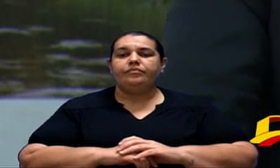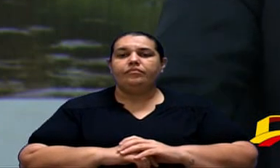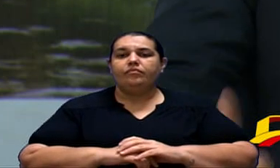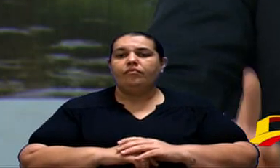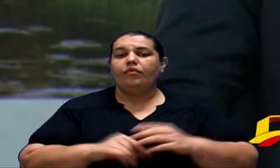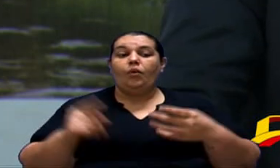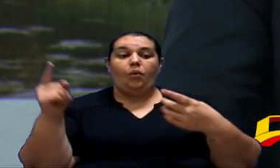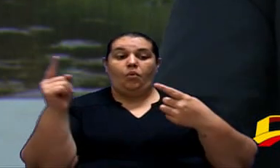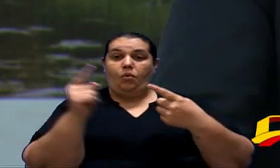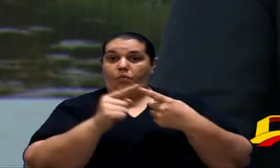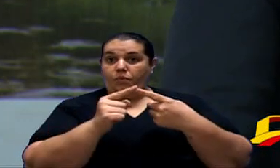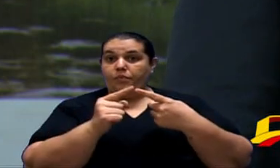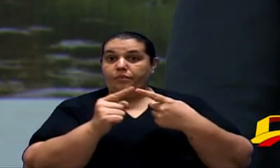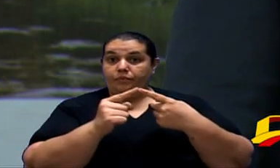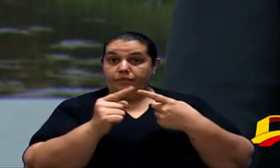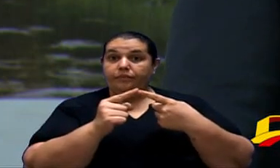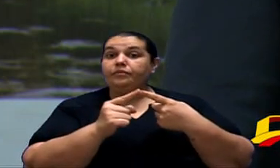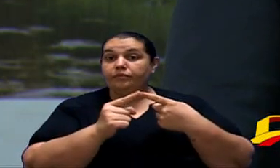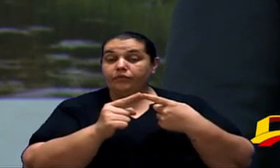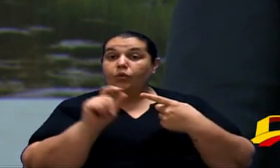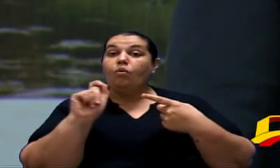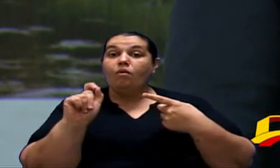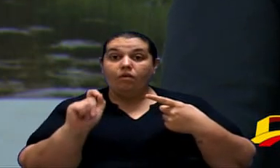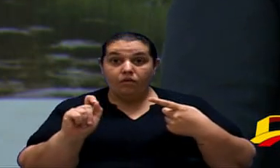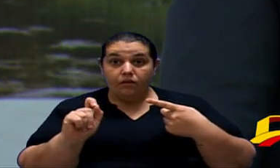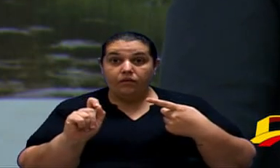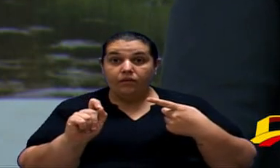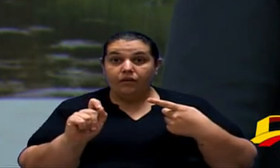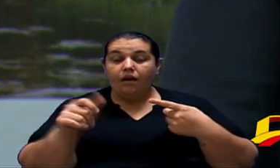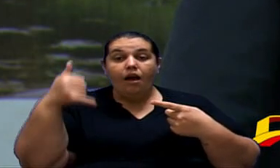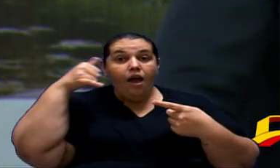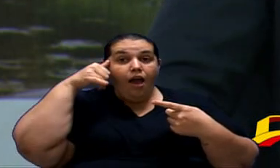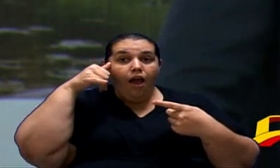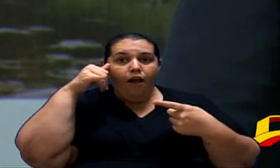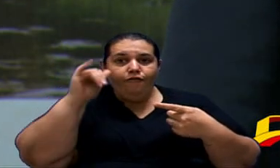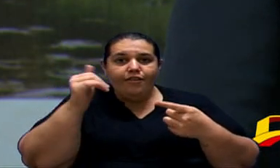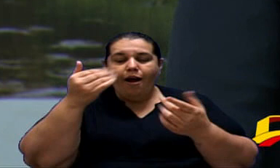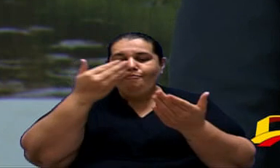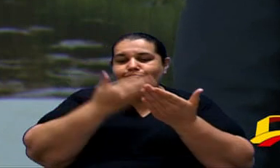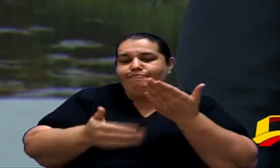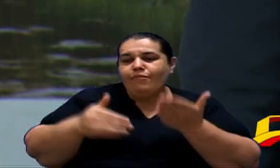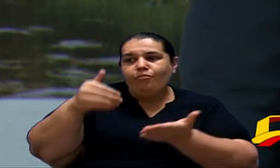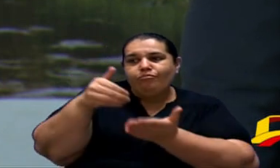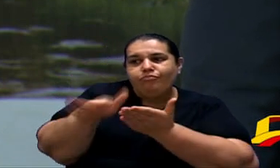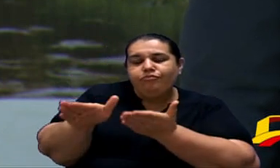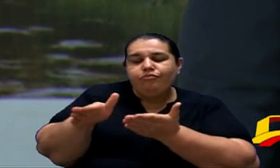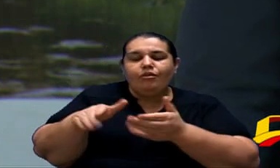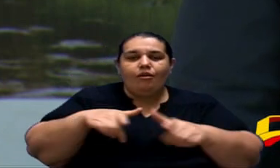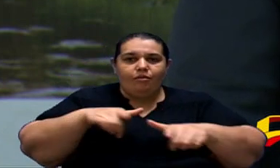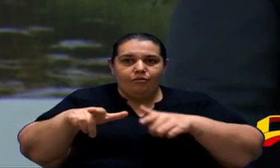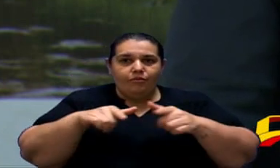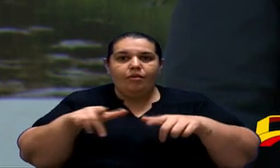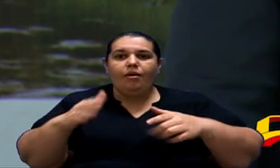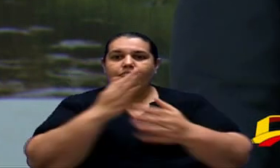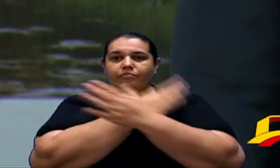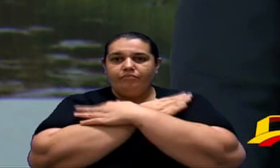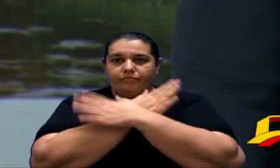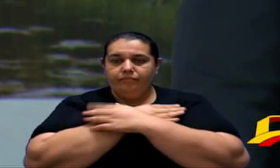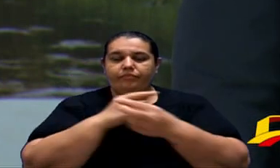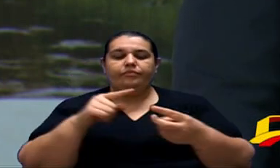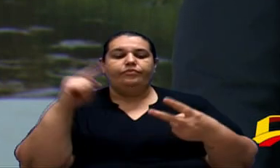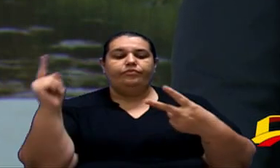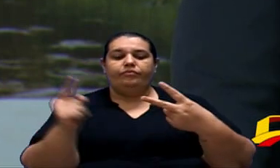Motivo número um que é o mais evidente de todos evitar demissão em massa do setor. O motivo número dois